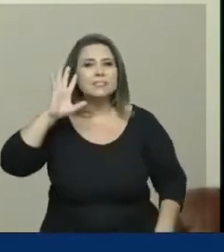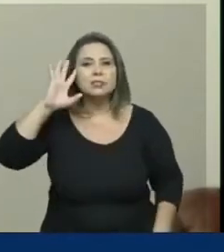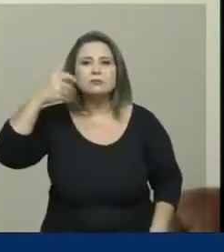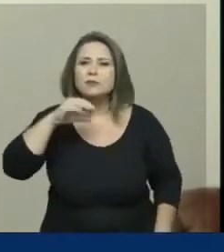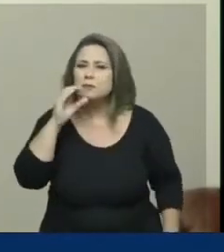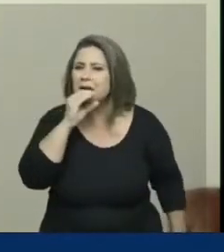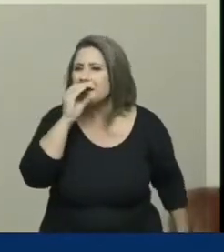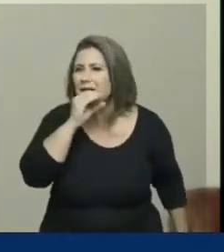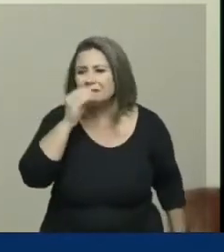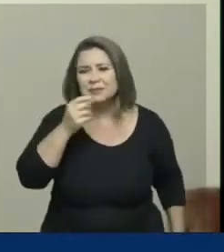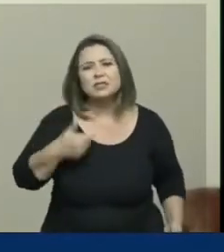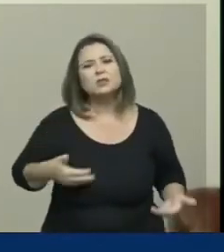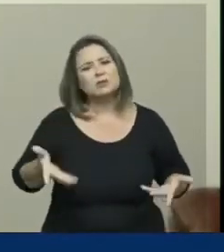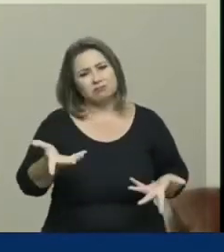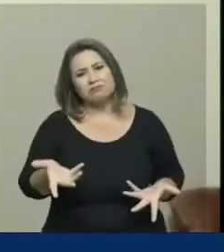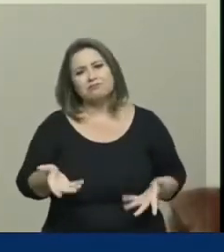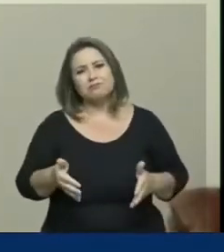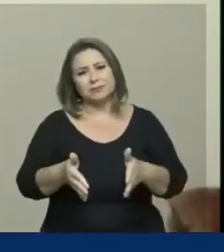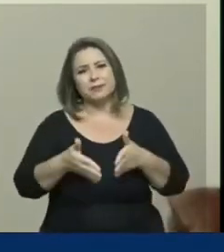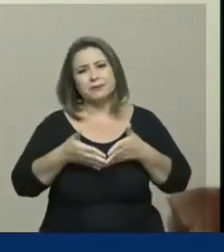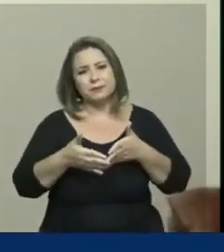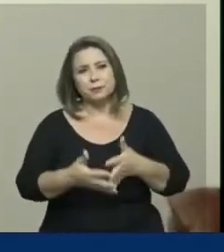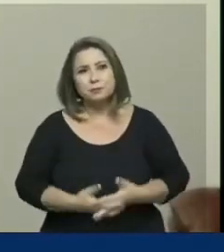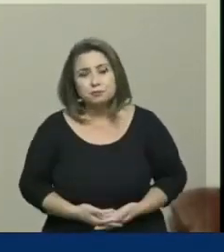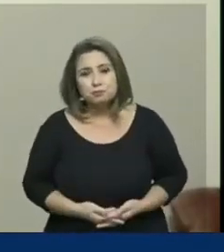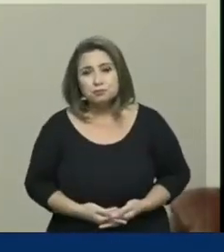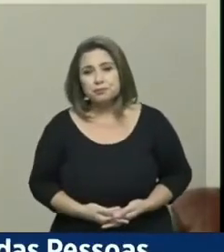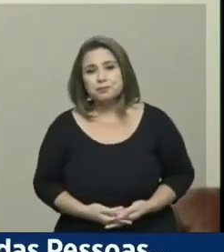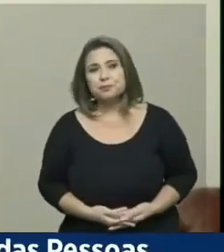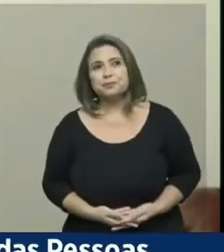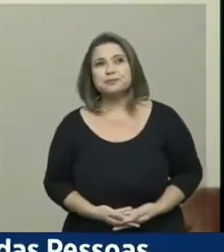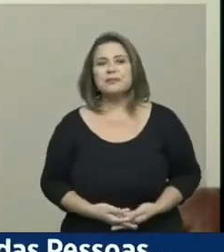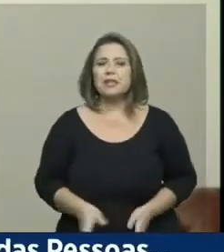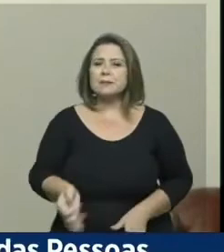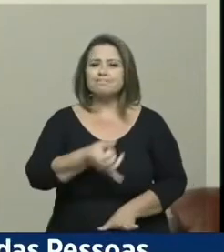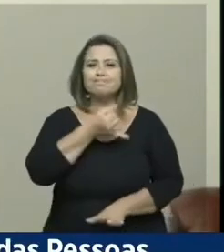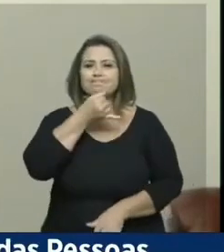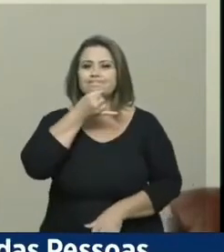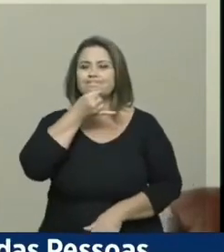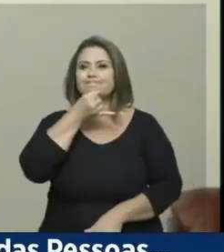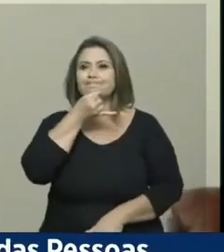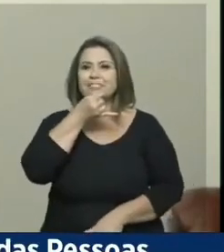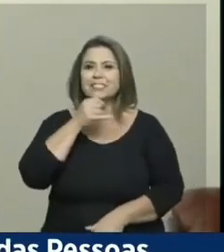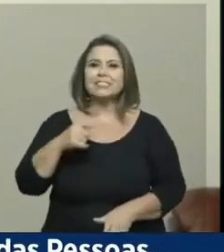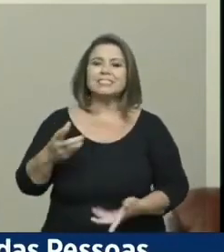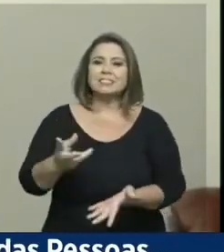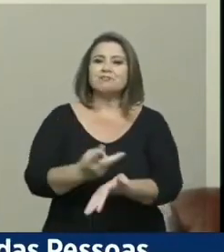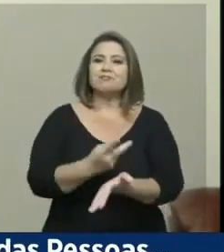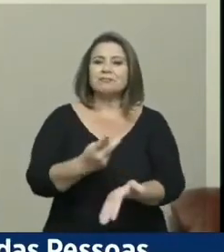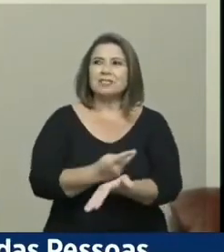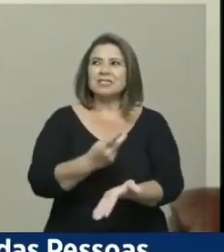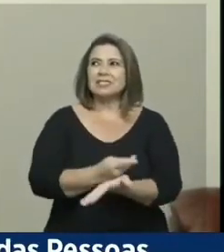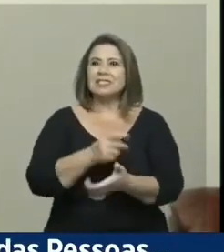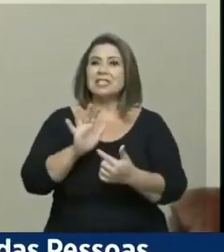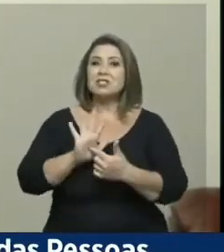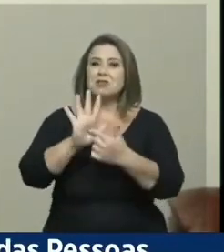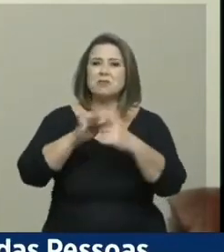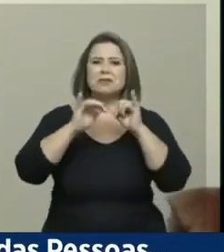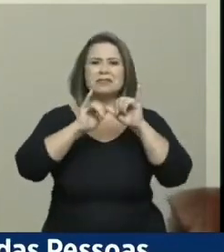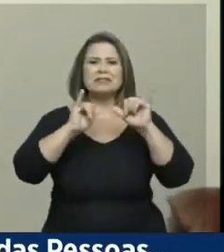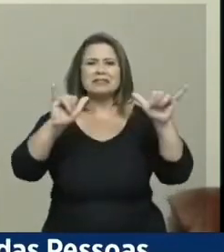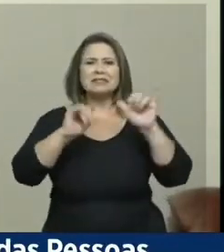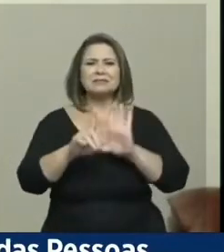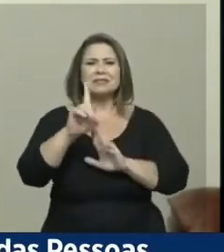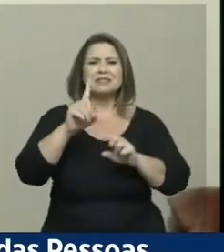possível. O mais breve possível. É lamentável que tenha saído o equívoco material na